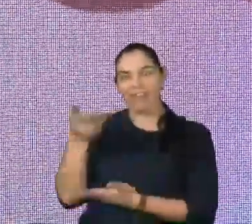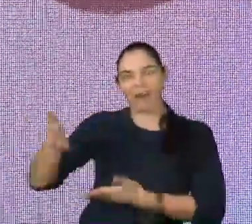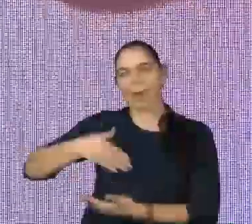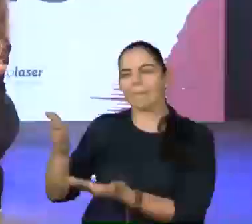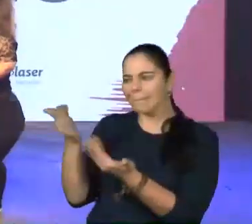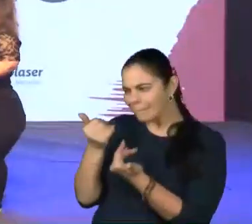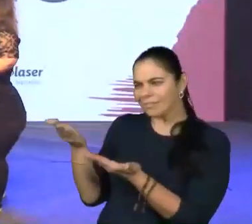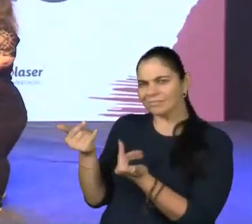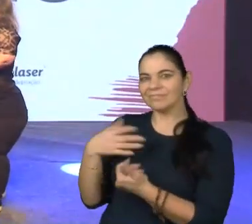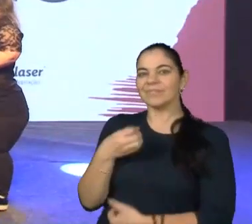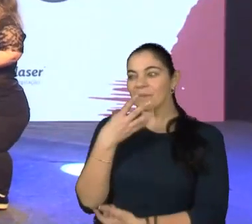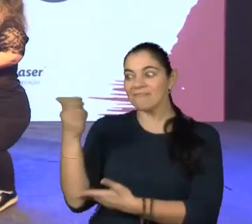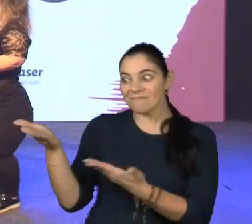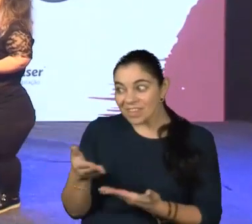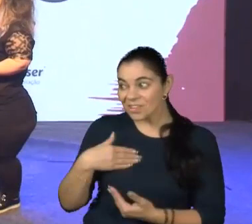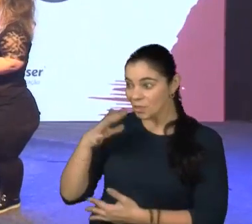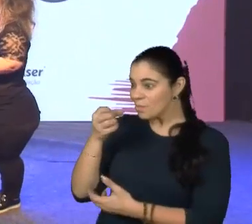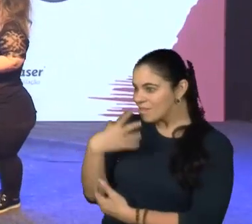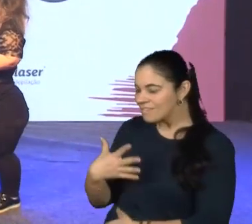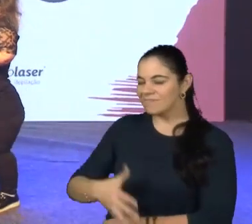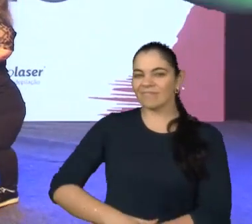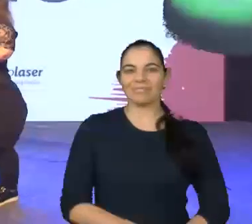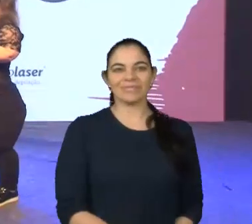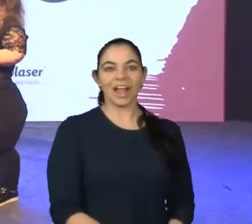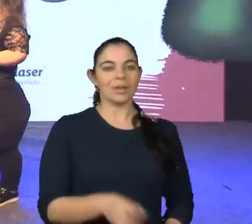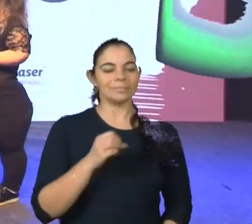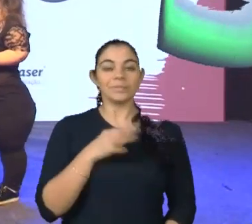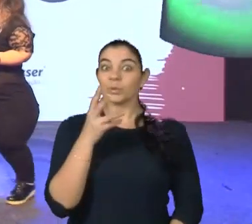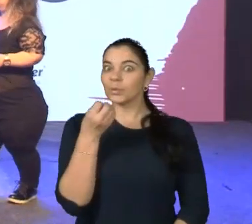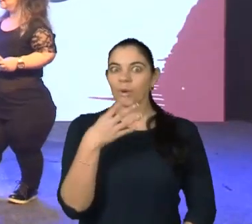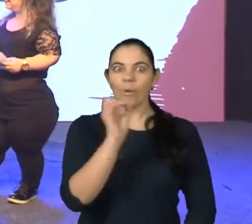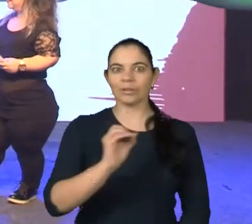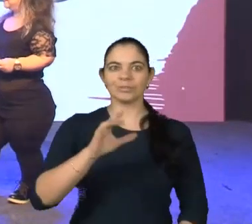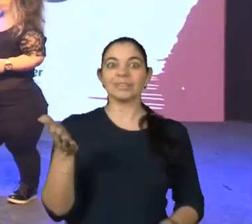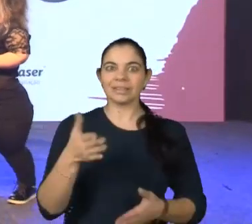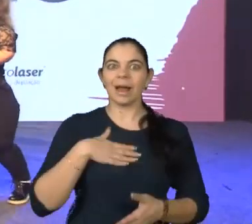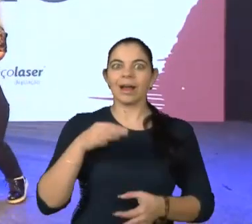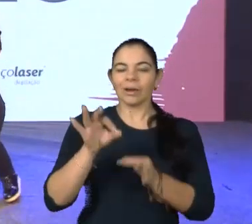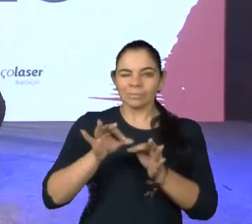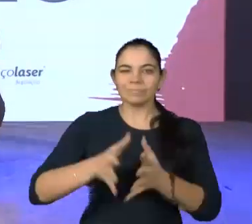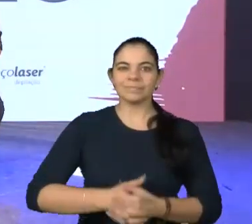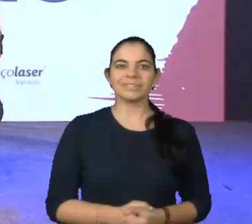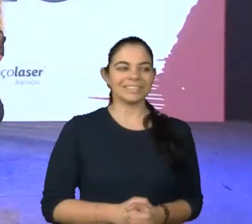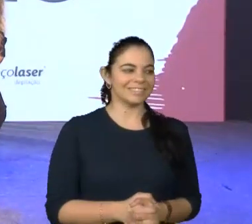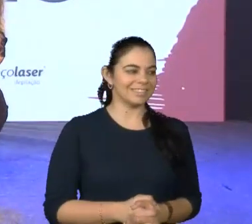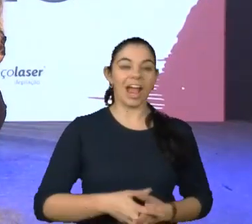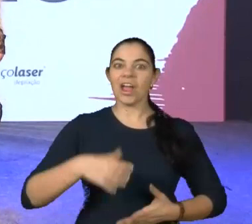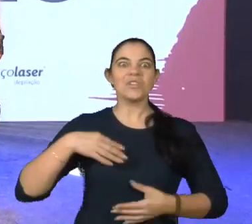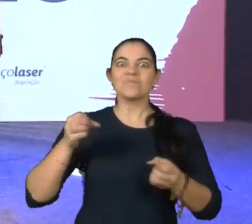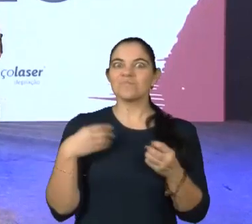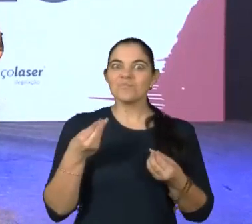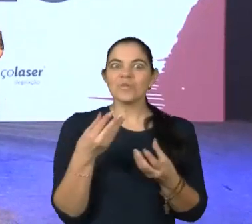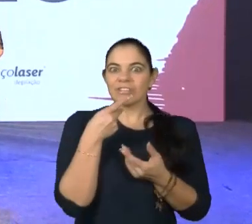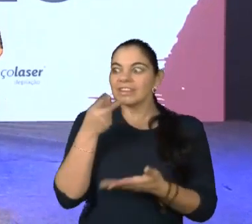Seja bem-vindo Guilherme. Ê Gui. Tudo bem? Tudo bem sim. Você está preparado? Eu estou super preparado. Você